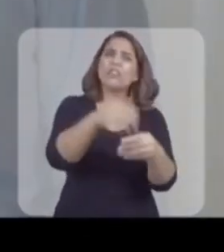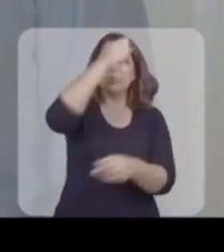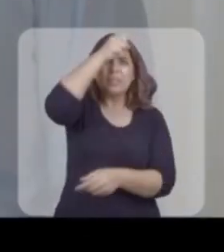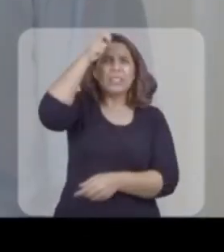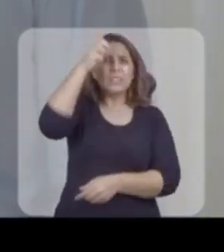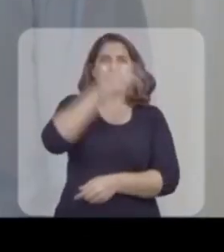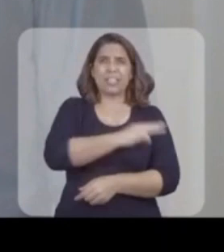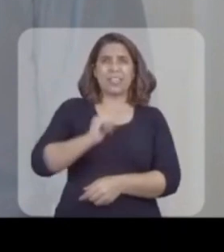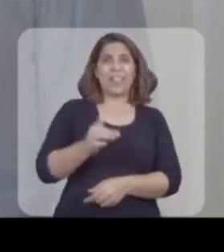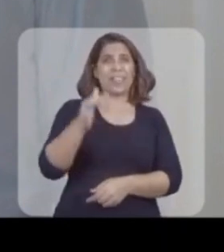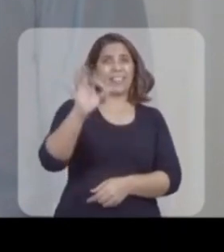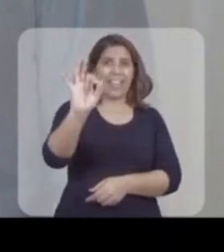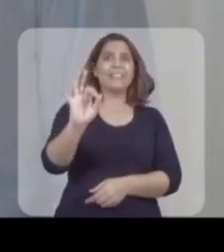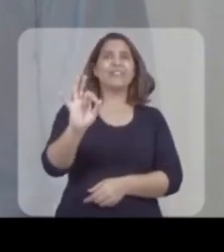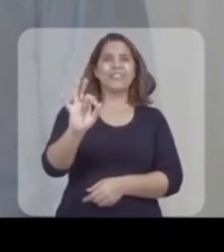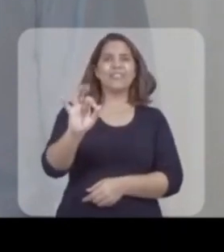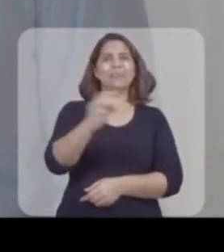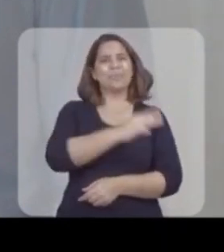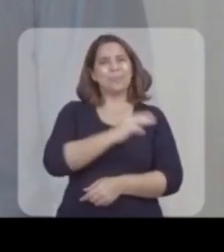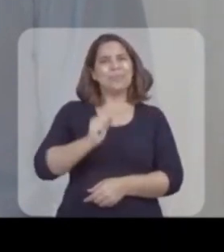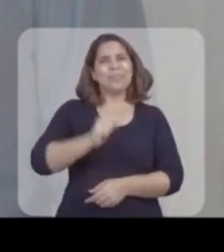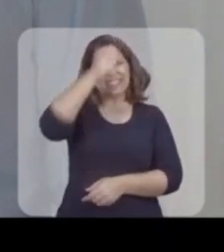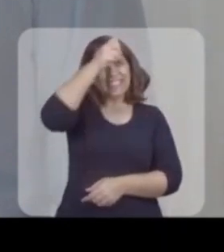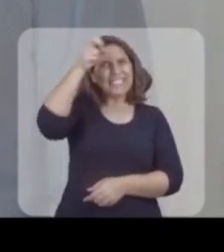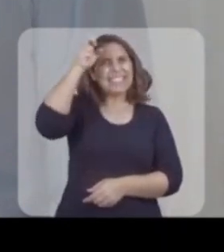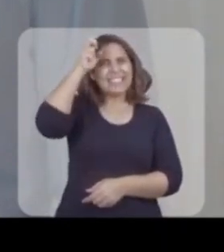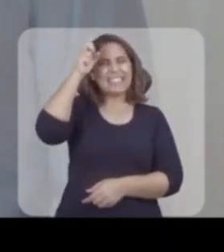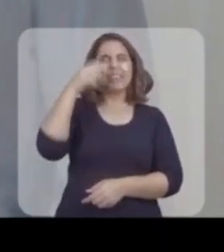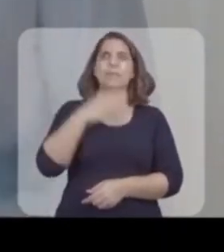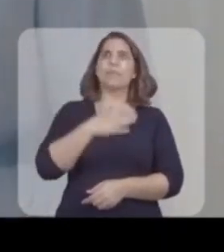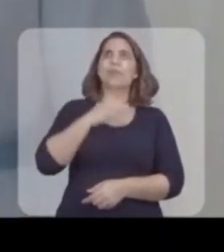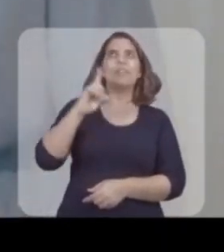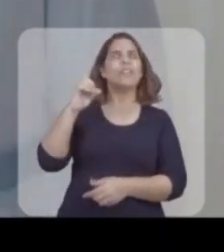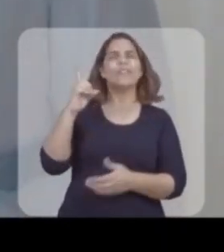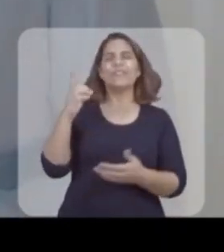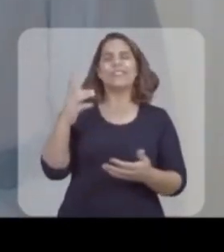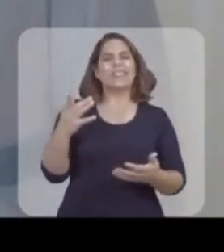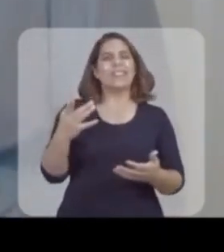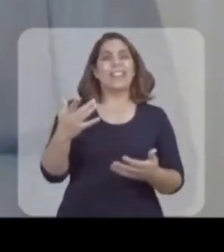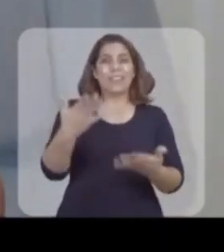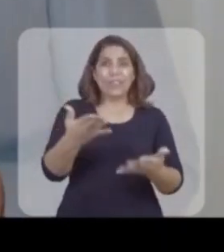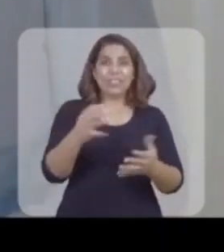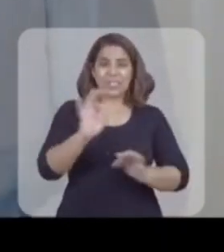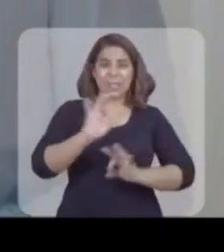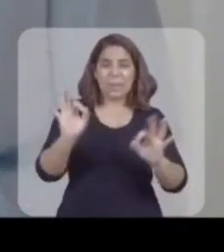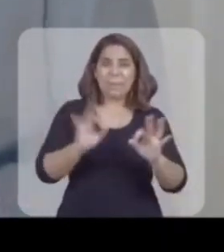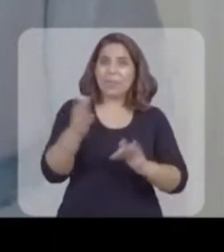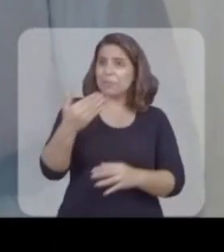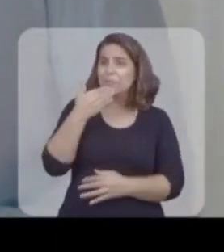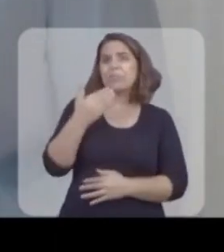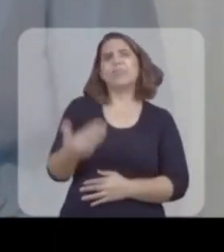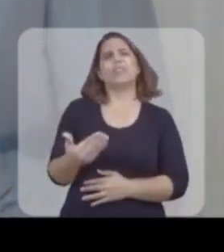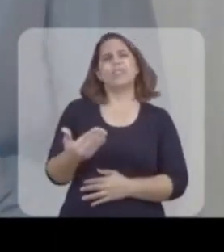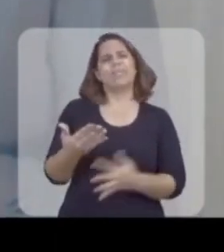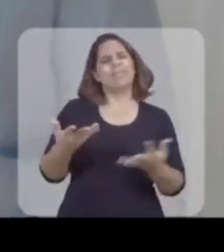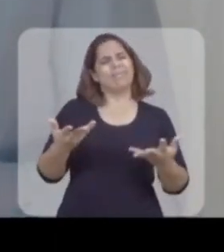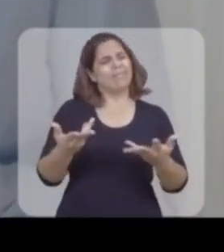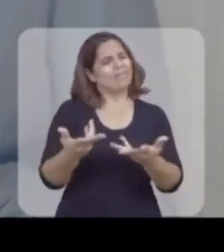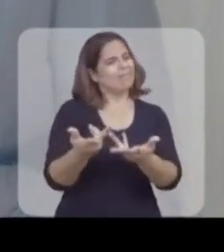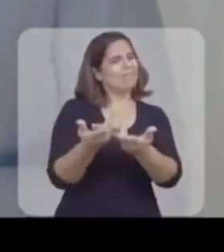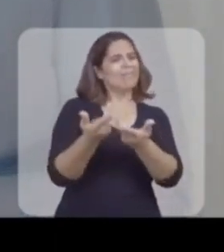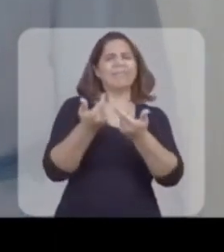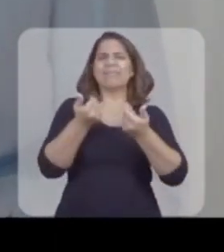vote no Crivella 10 para prefeito do Rio de Janeiro Meu Deus do céu A nossa campanha com esse pedido se